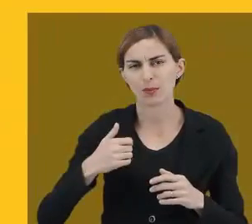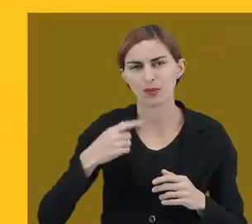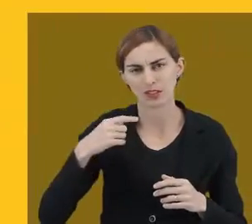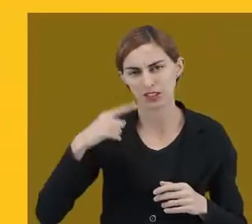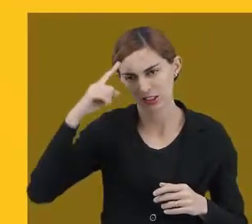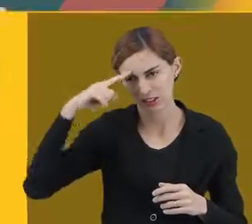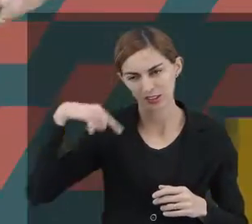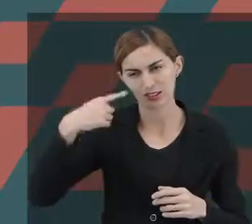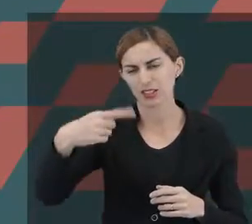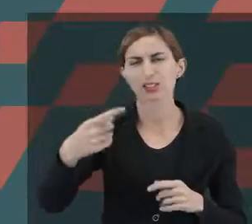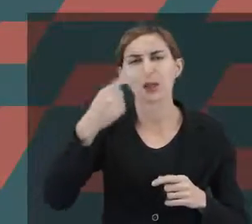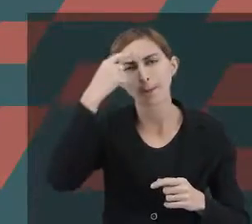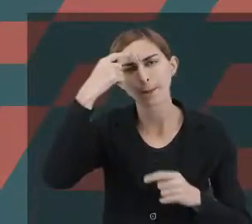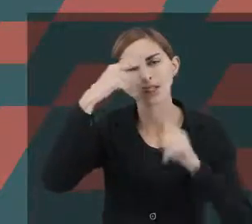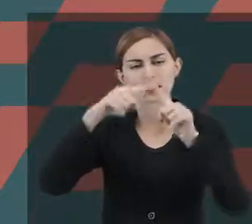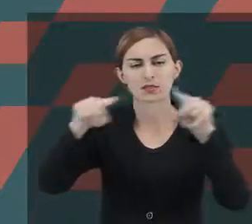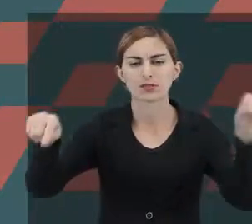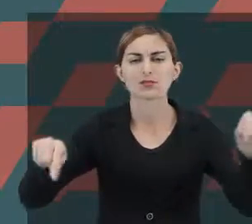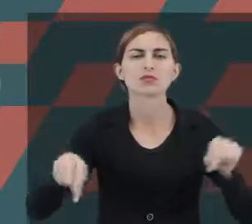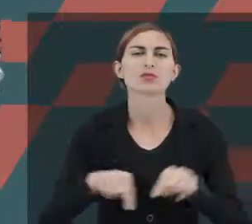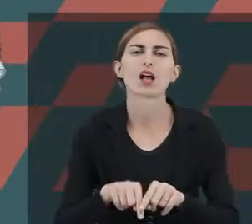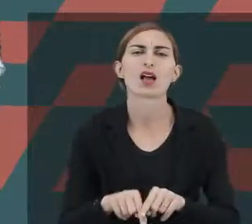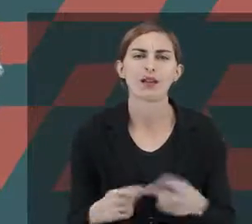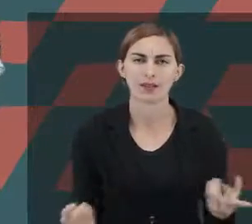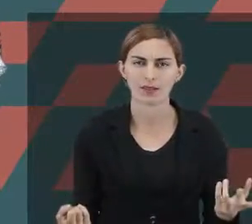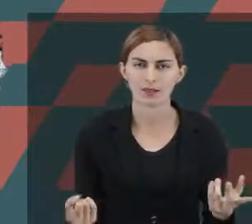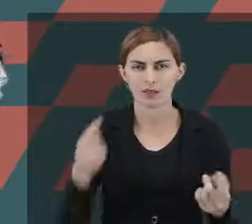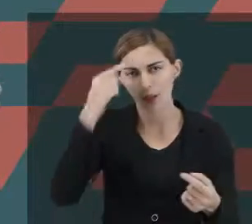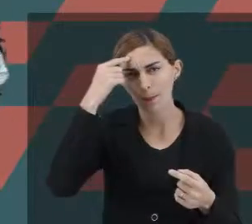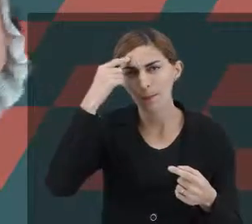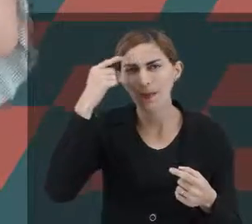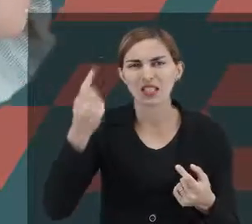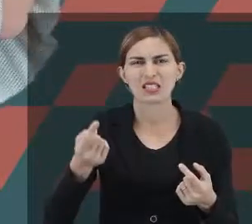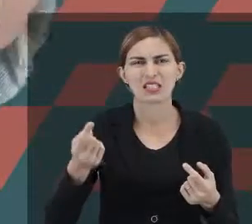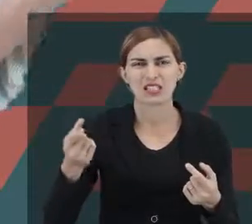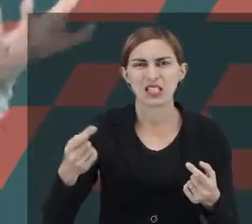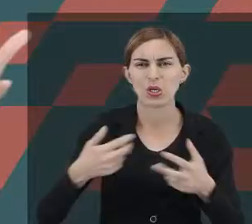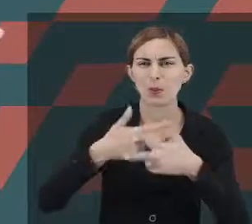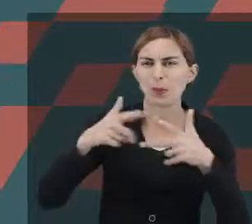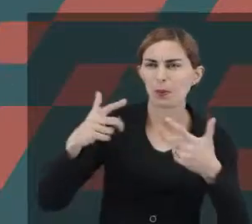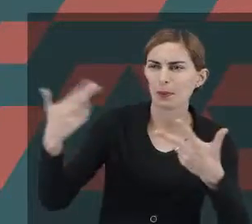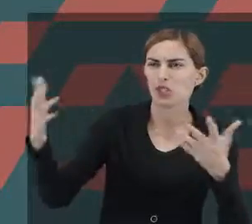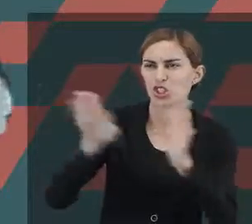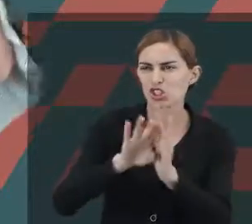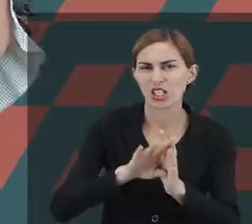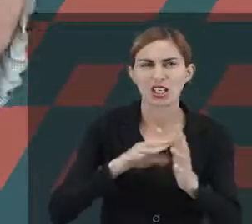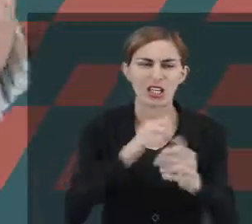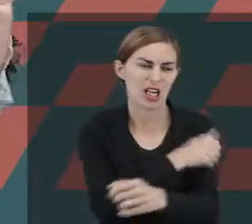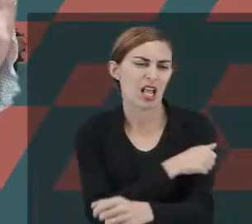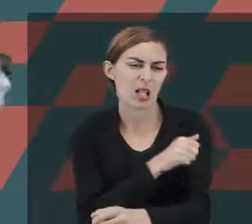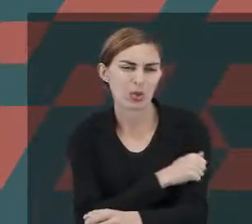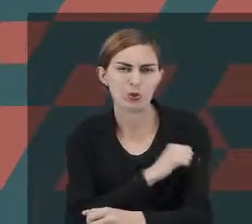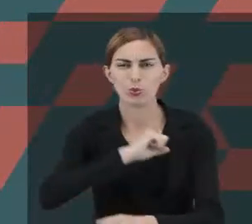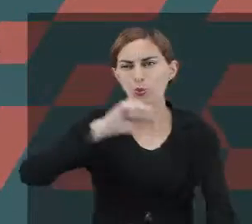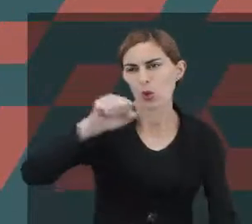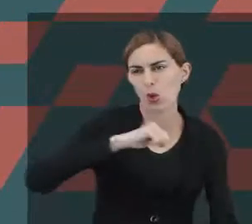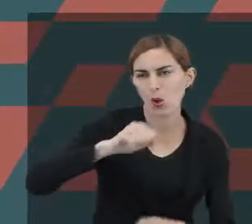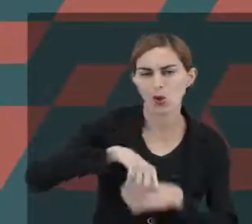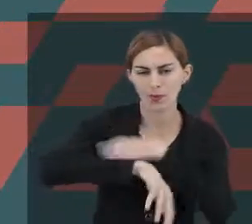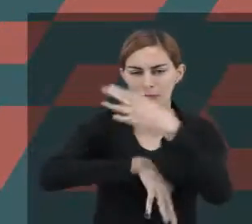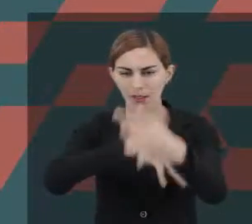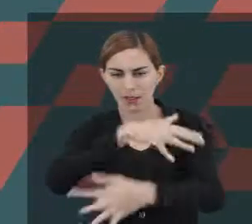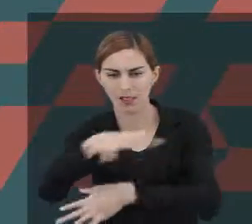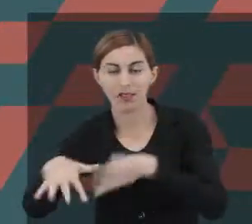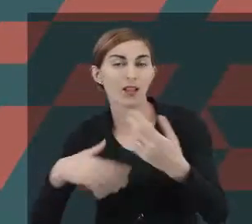não é assim. Pensa na sala de aula. Pensa naquela gama de demanda que chega, na agonia dos alunos. Não corre